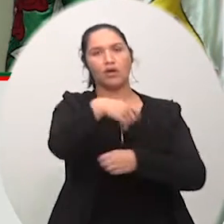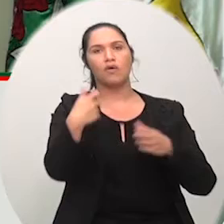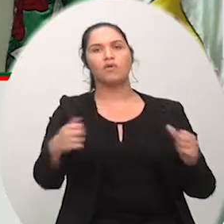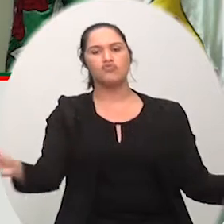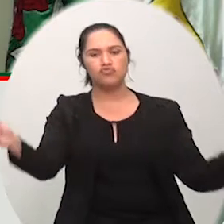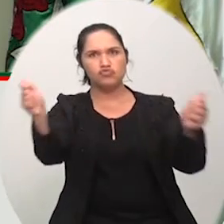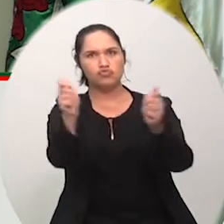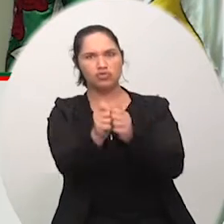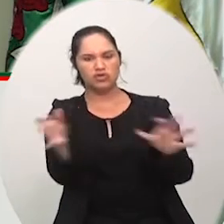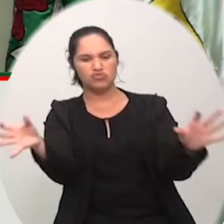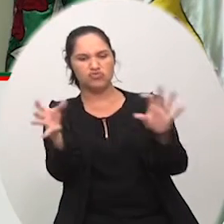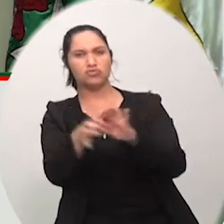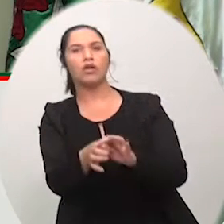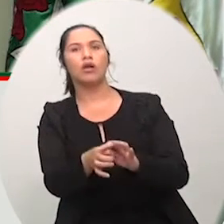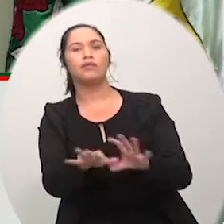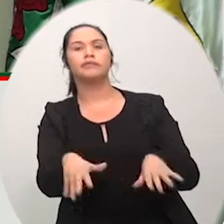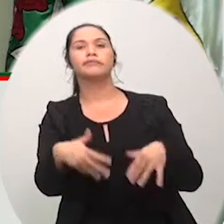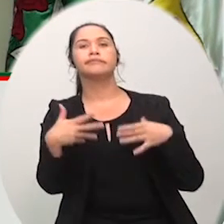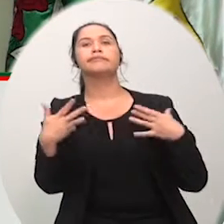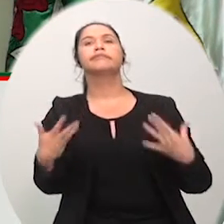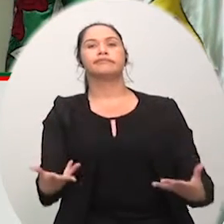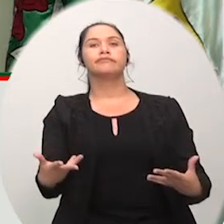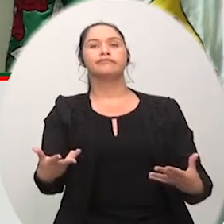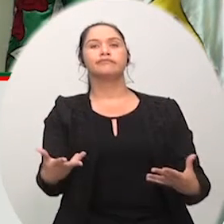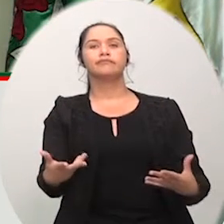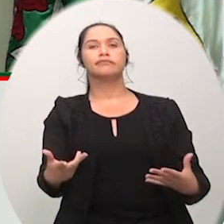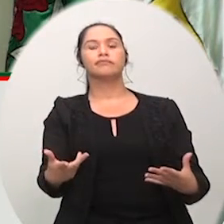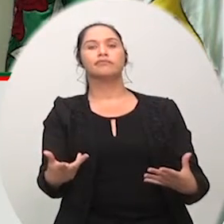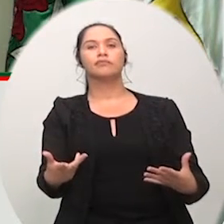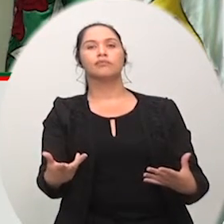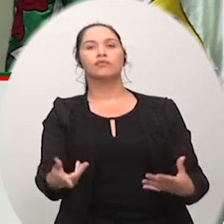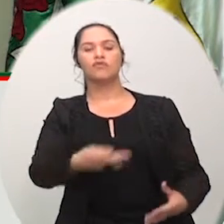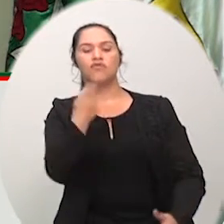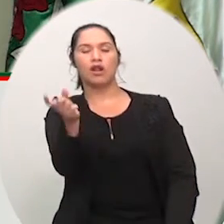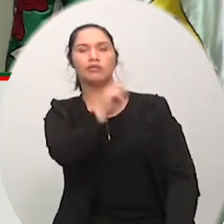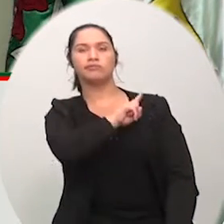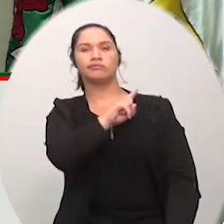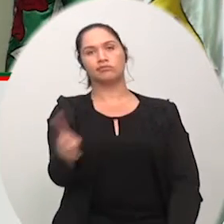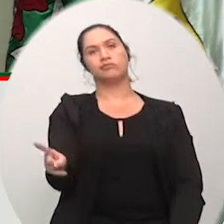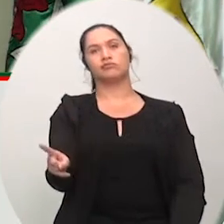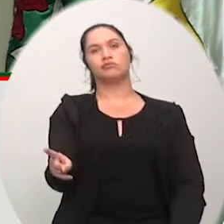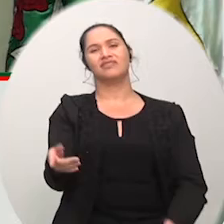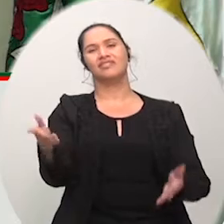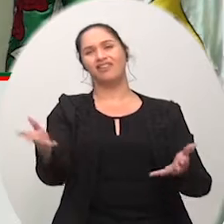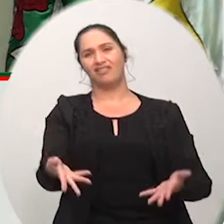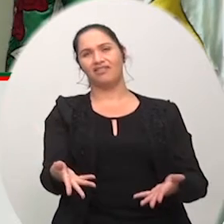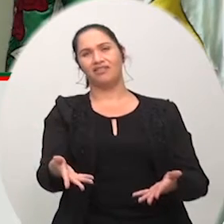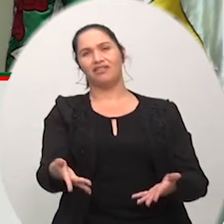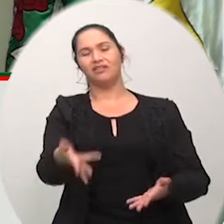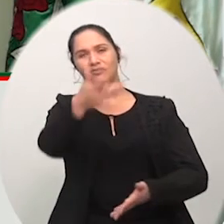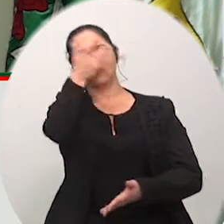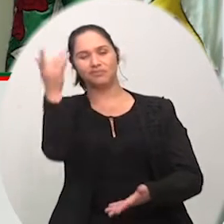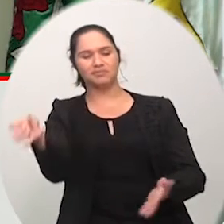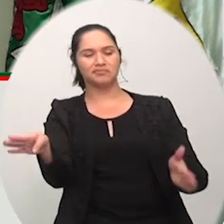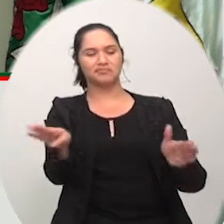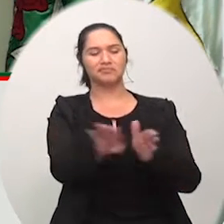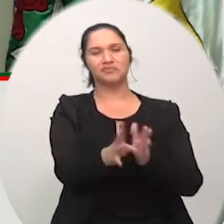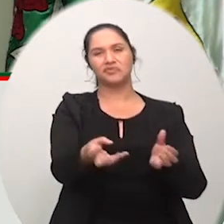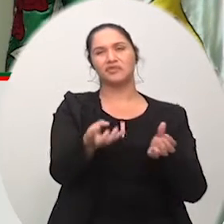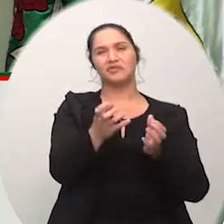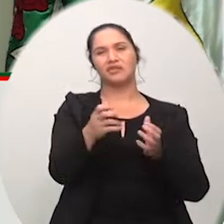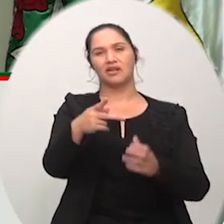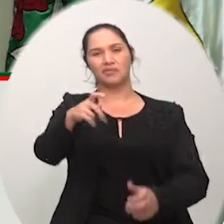sarrafo nisso aí mesmo porque ó fim de feira é um absurdo agora vem esses caras agora aqui no final e querem implantar isso à força